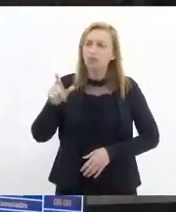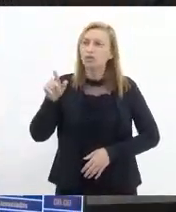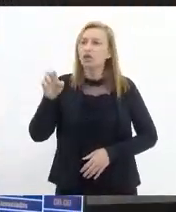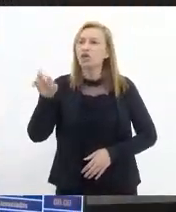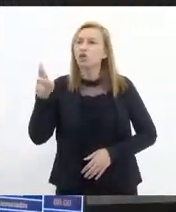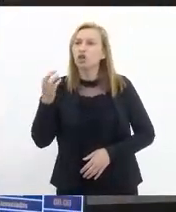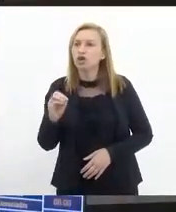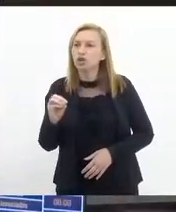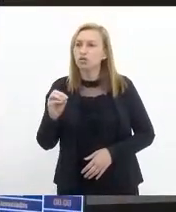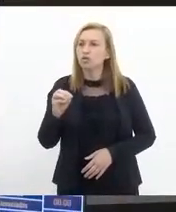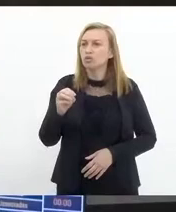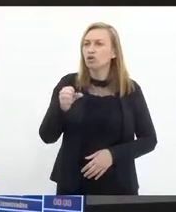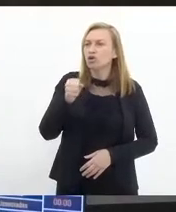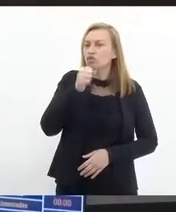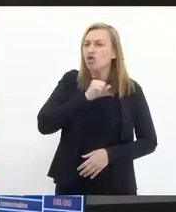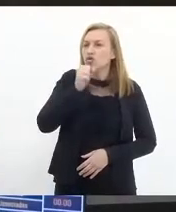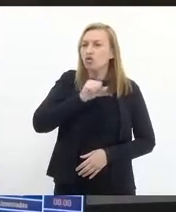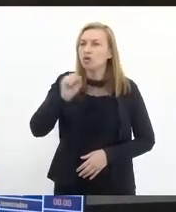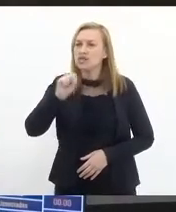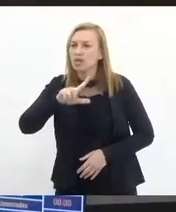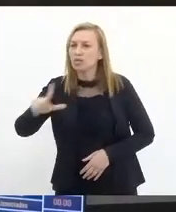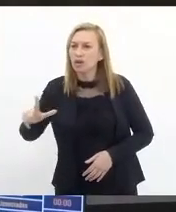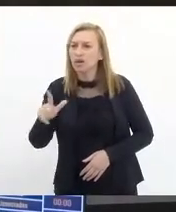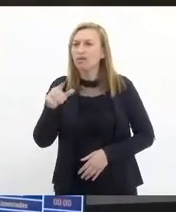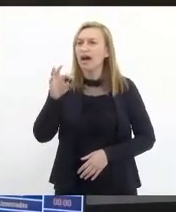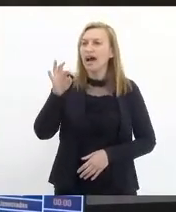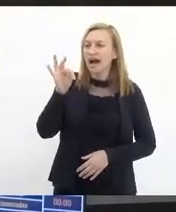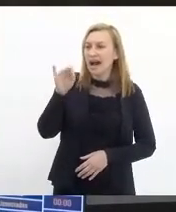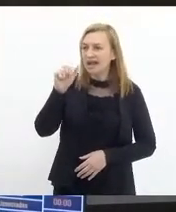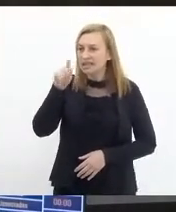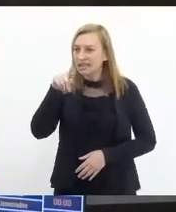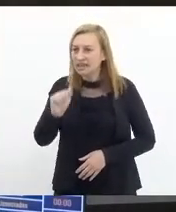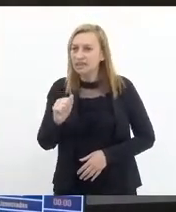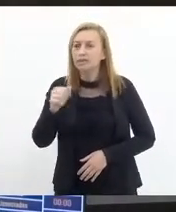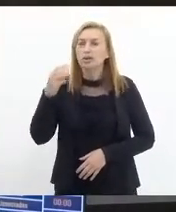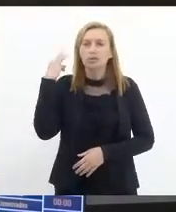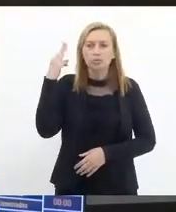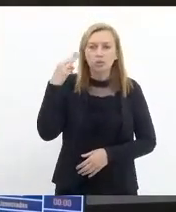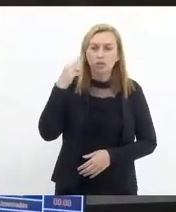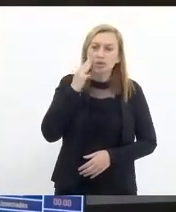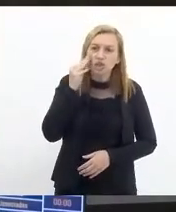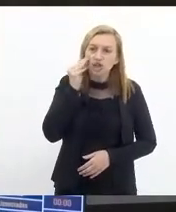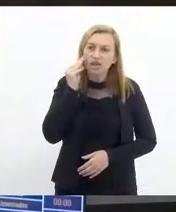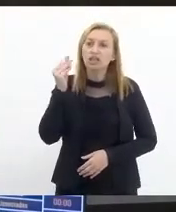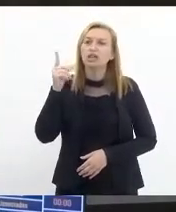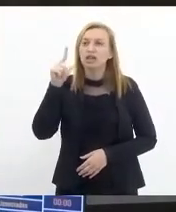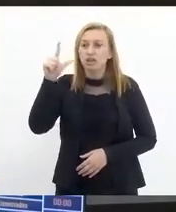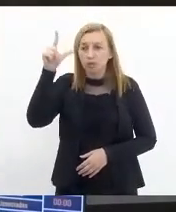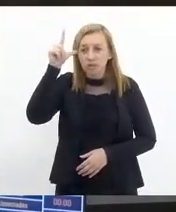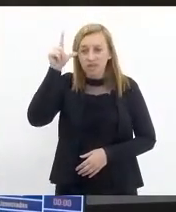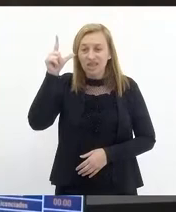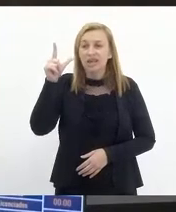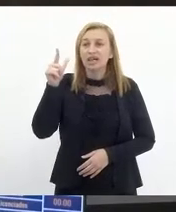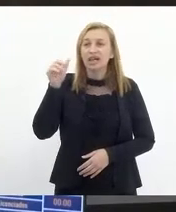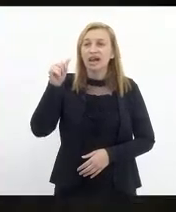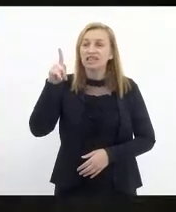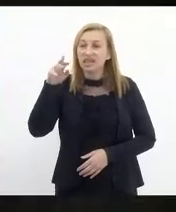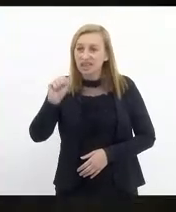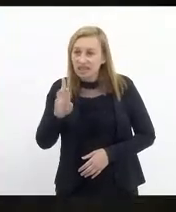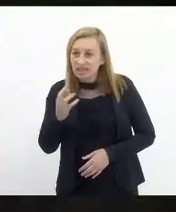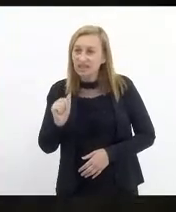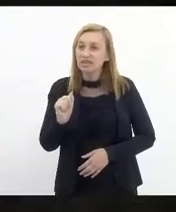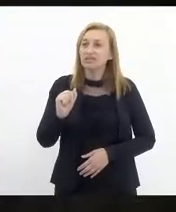nosso bisavô Samuel, Marta, Átila, Dani, Mônica, Lucinha, Adriana, as meninas